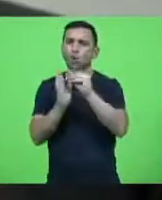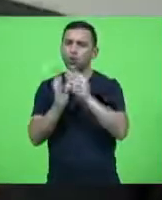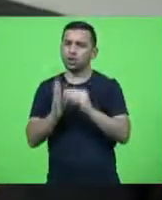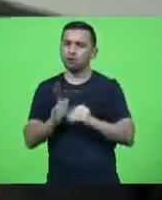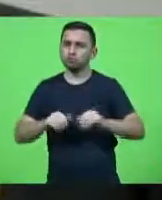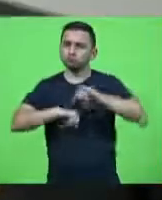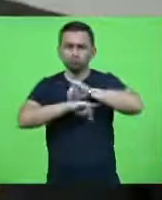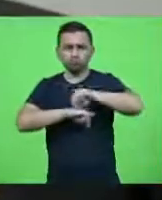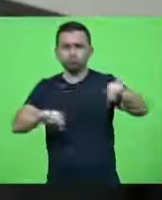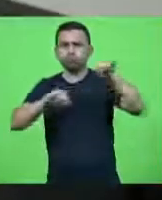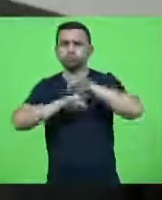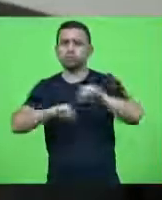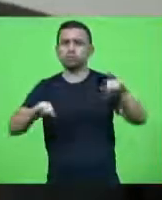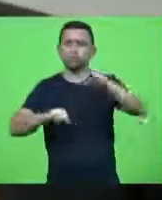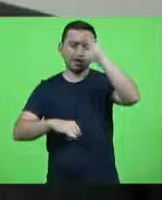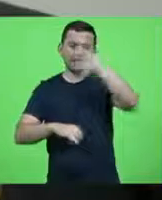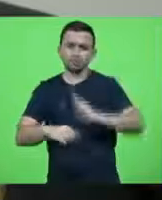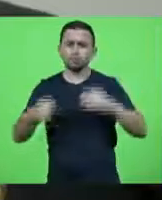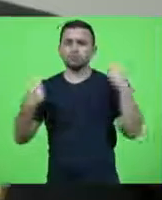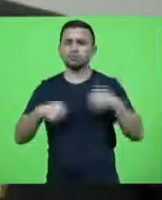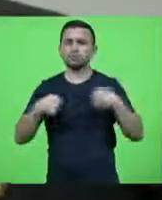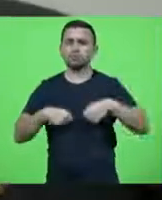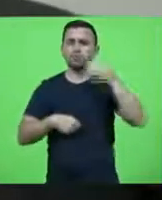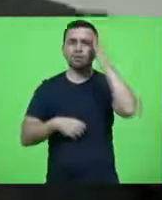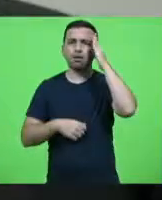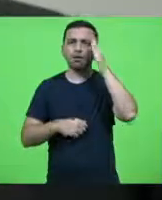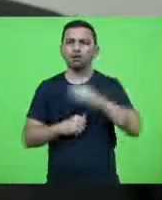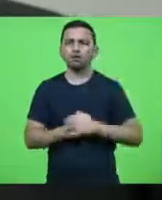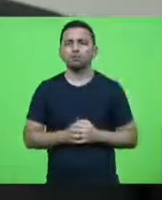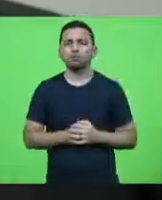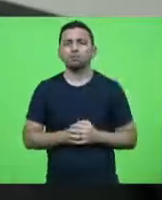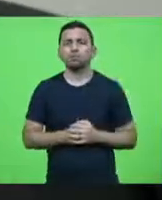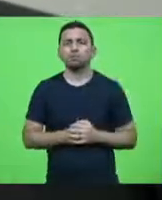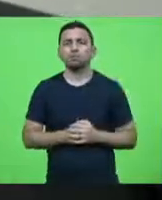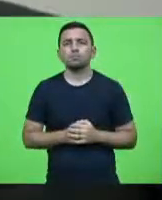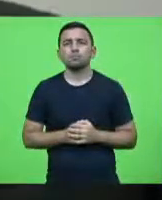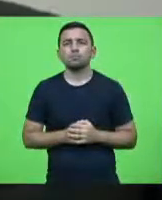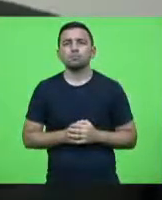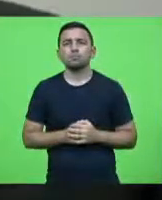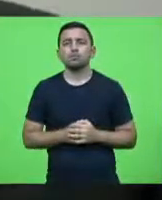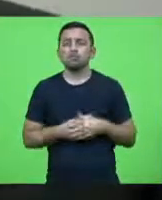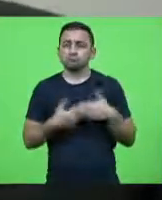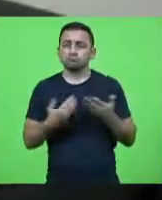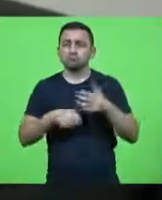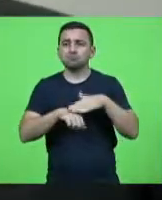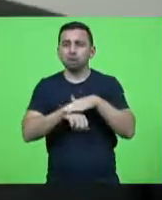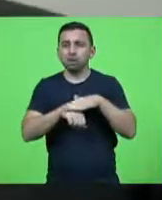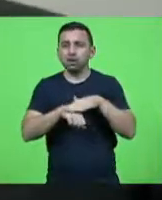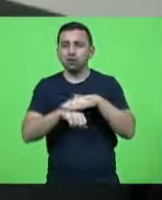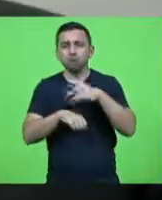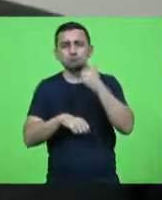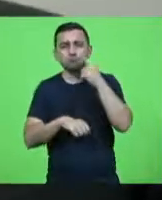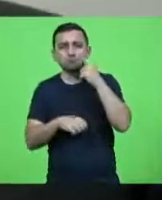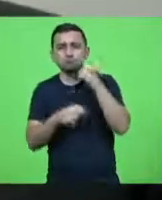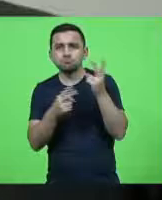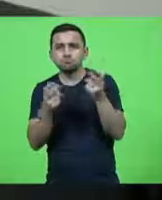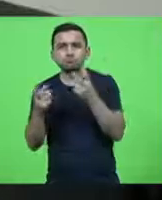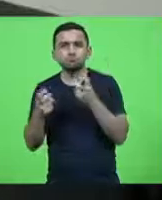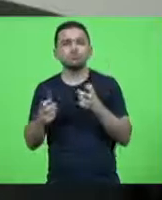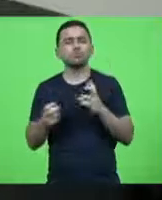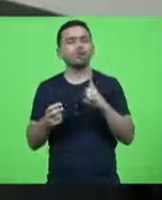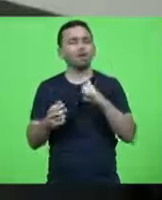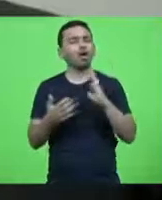nacionais o Brasil precisa saber disso e daí nessa conversa nós percebemos que tem algumas